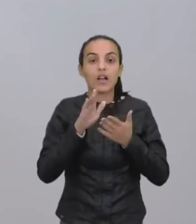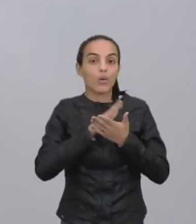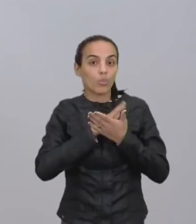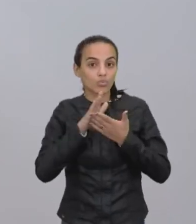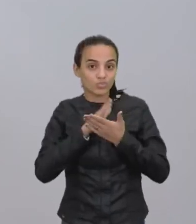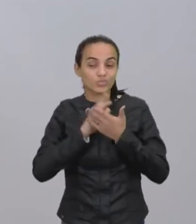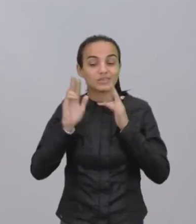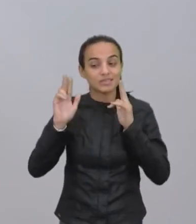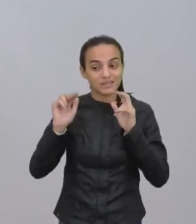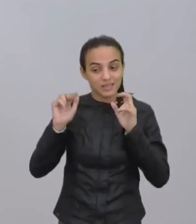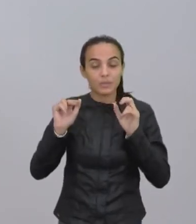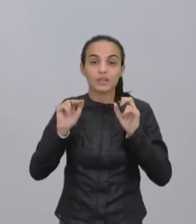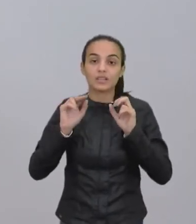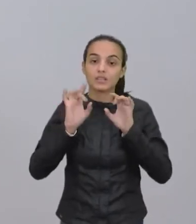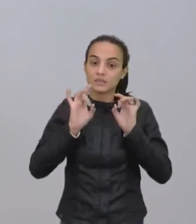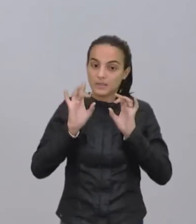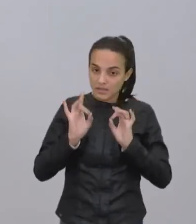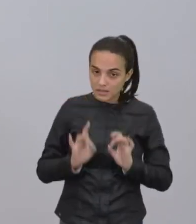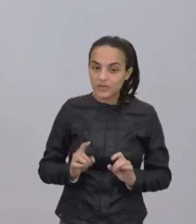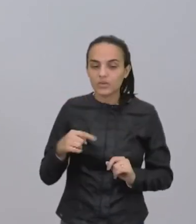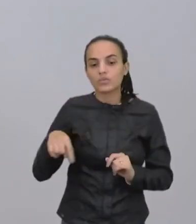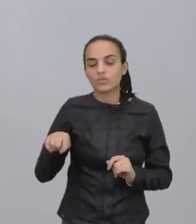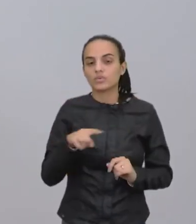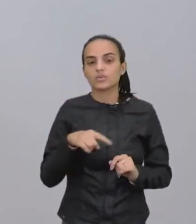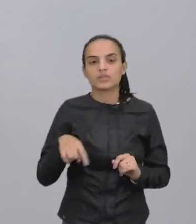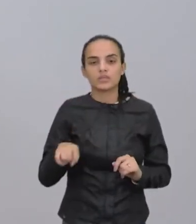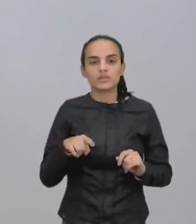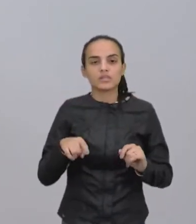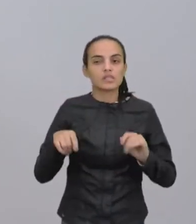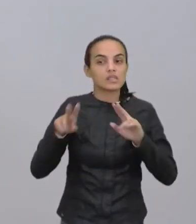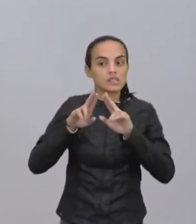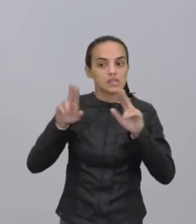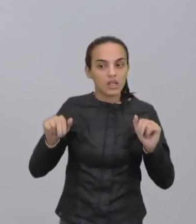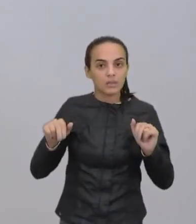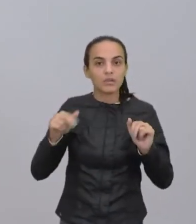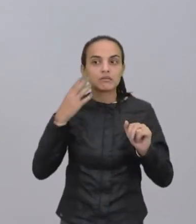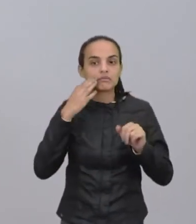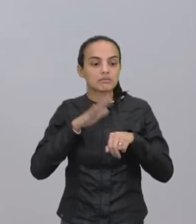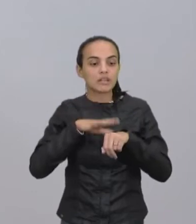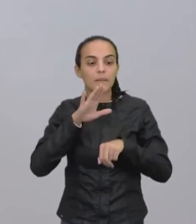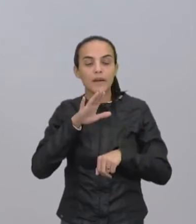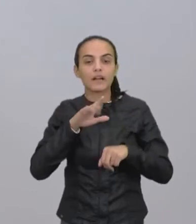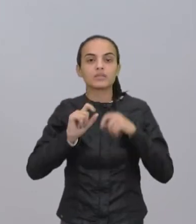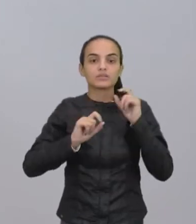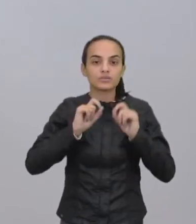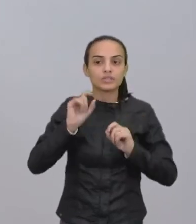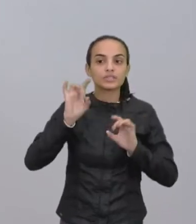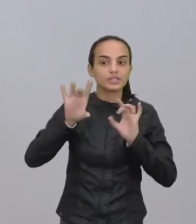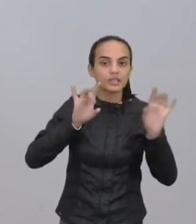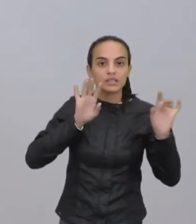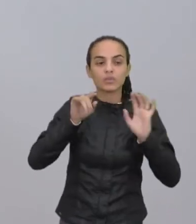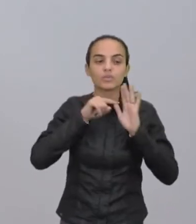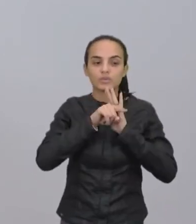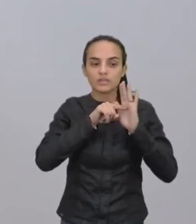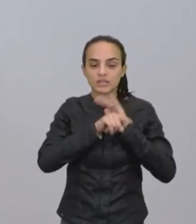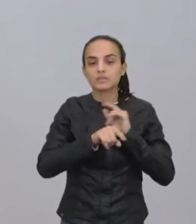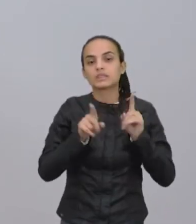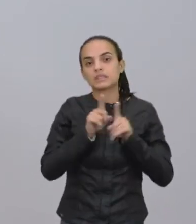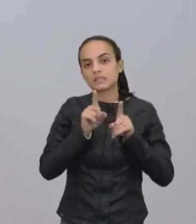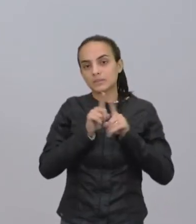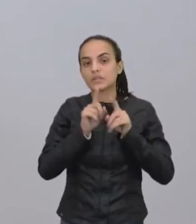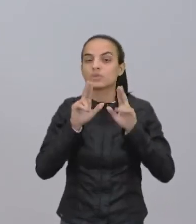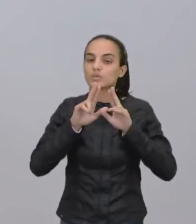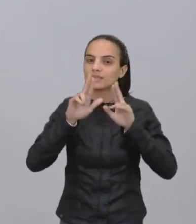casos onde a gente, então, foi abordando um pouquinho mais a respeito desses exames e também a